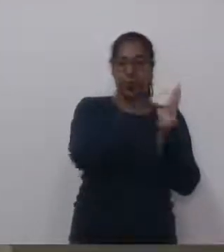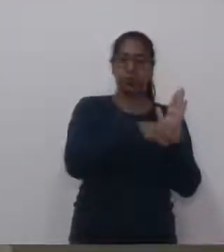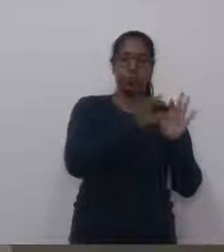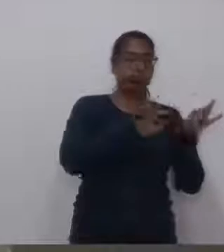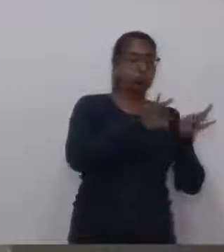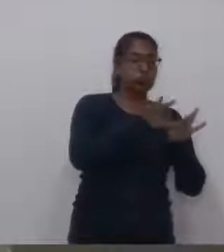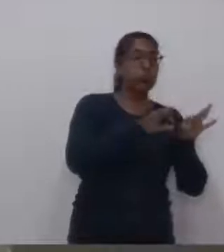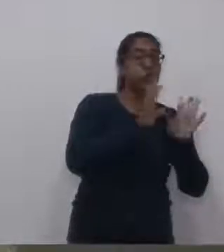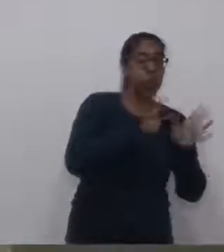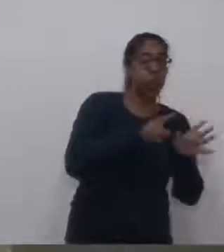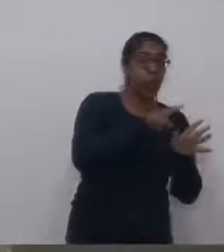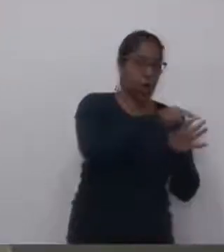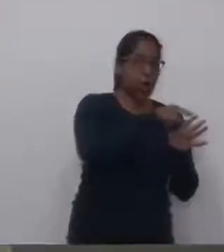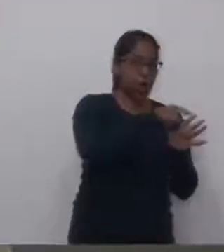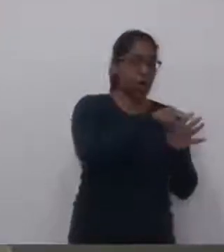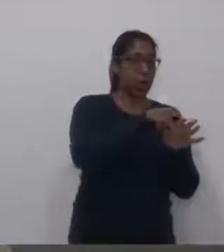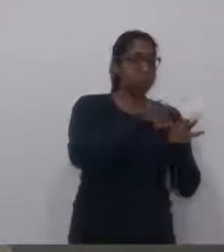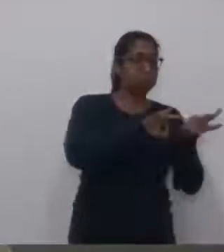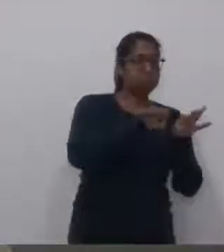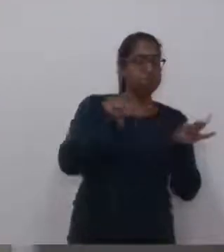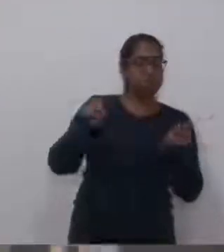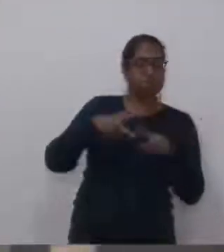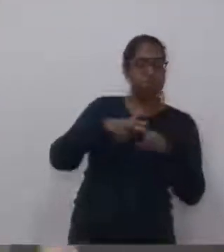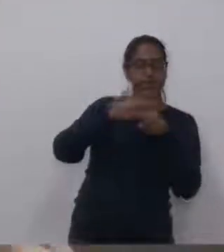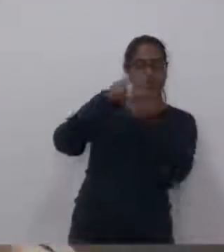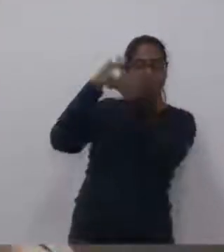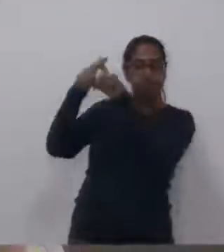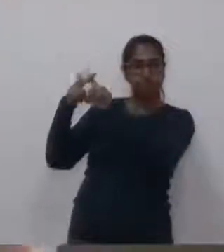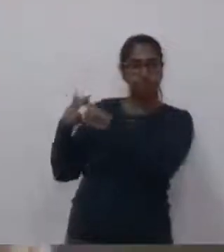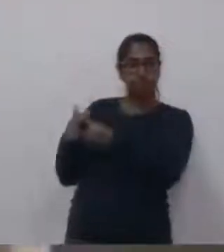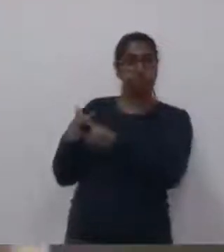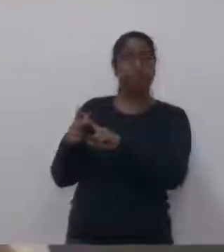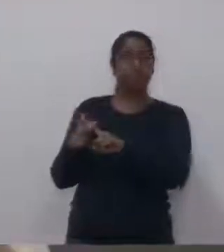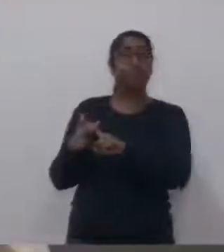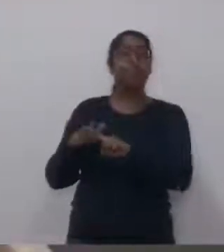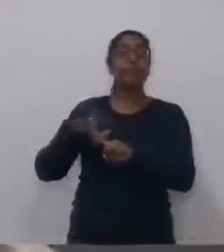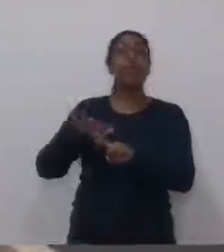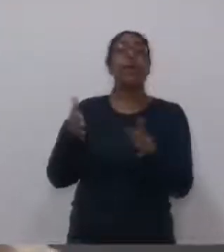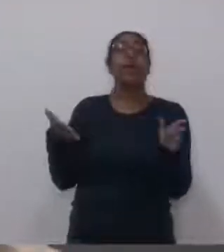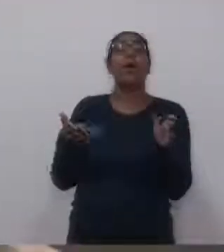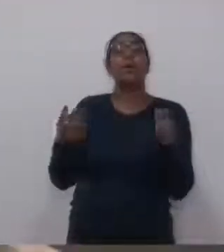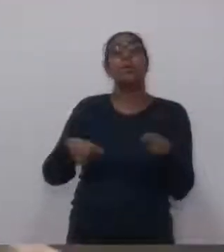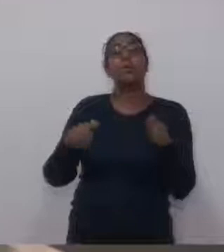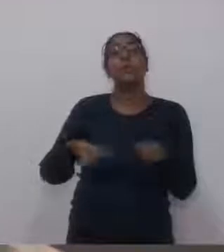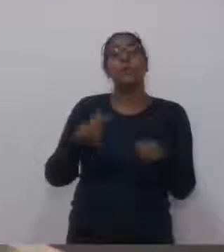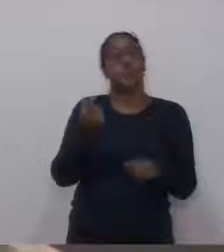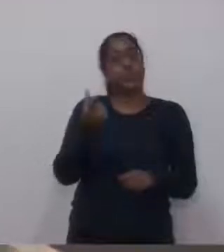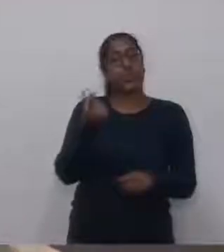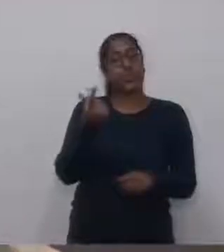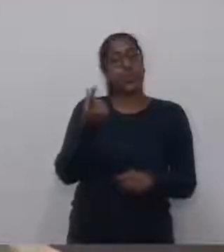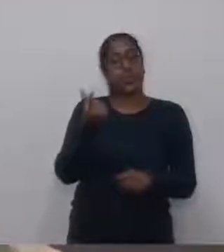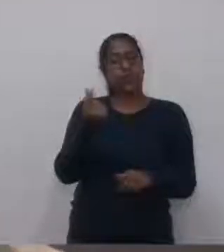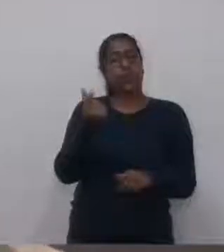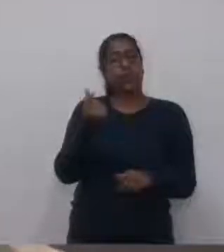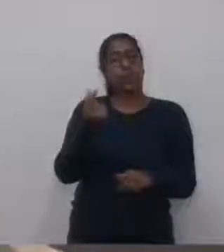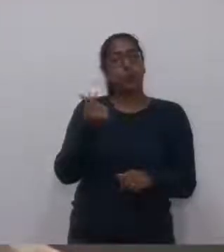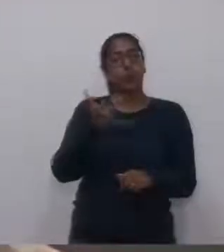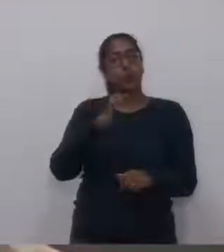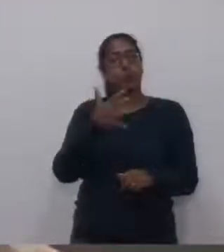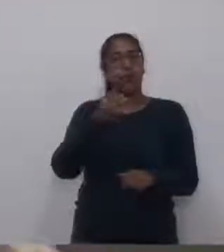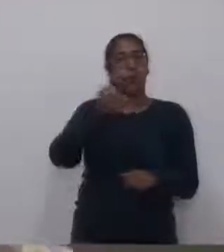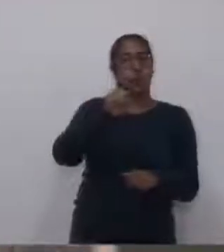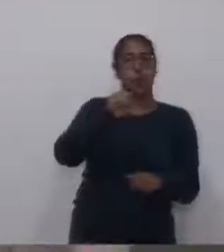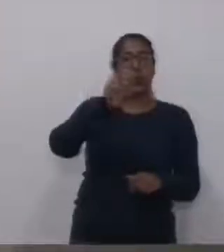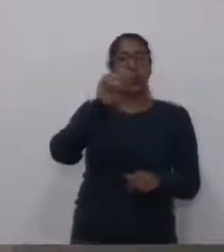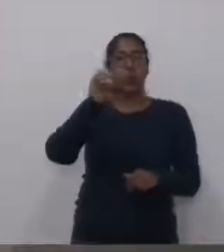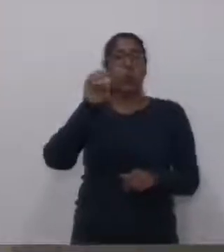gente foi noticiado recentemente pelo CONDEFAT, só que agora precisa ter o recurso, né, aproximadamente 800